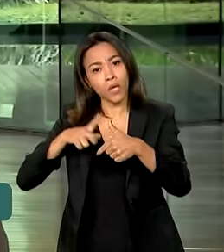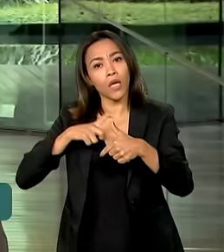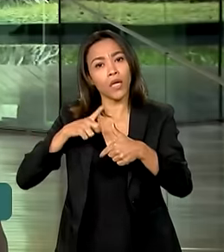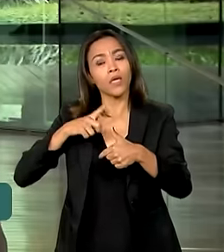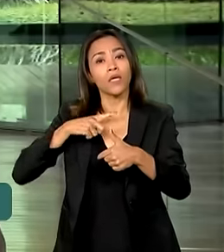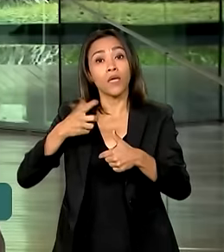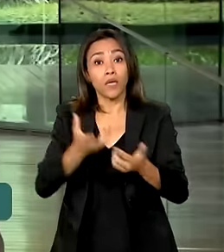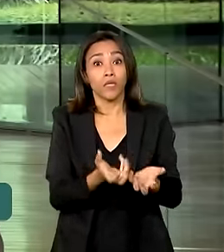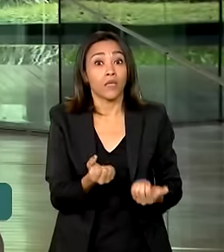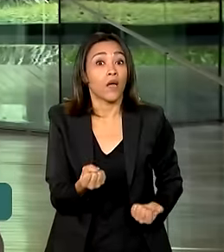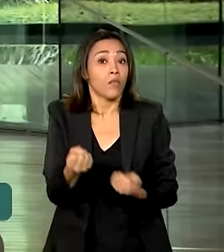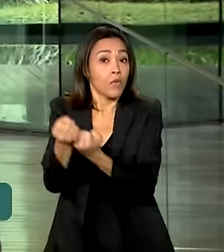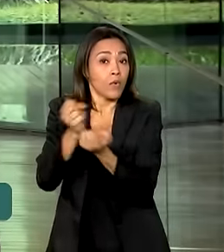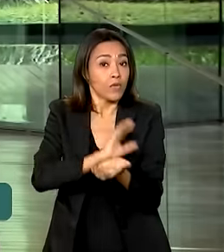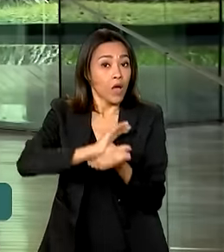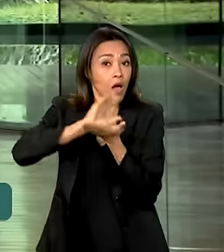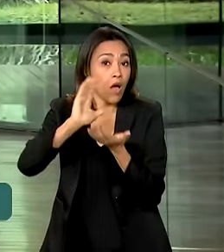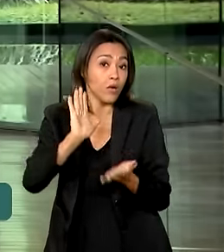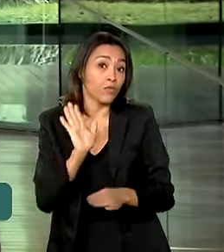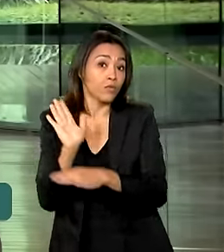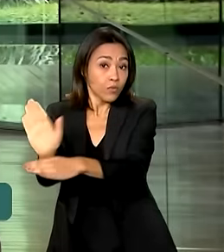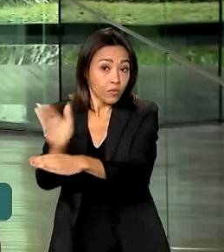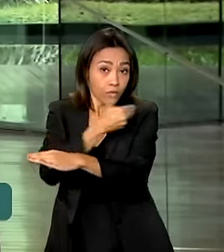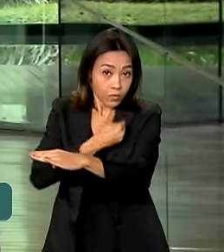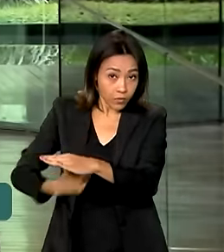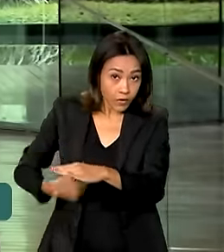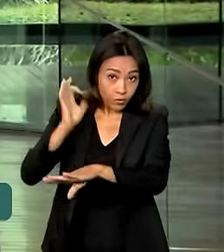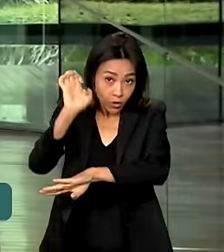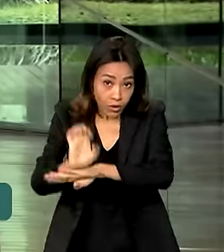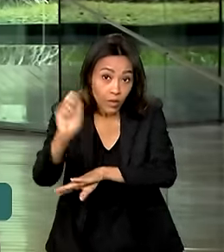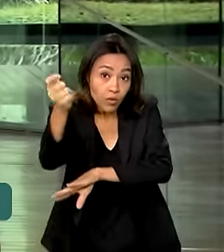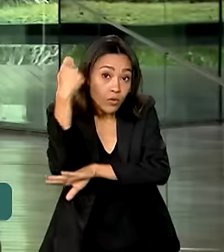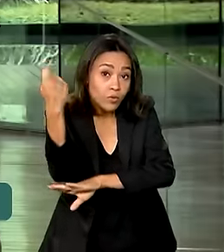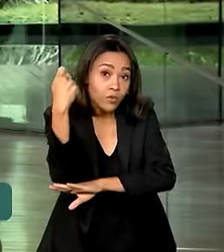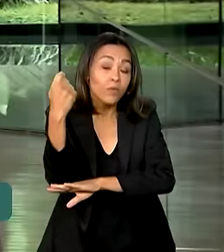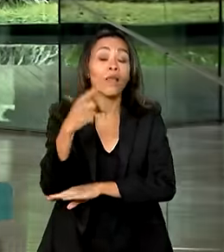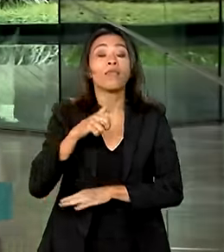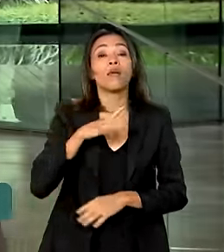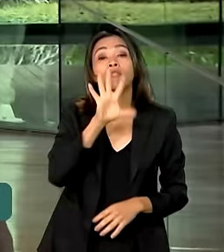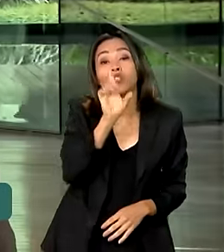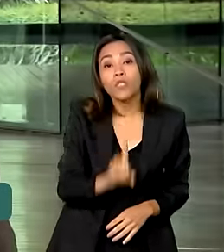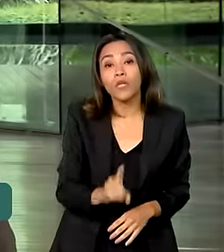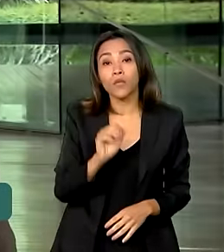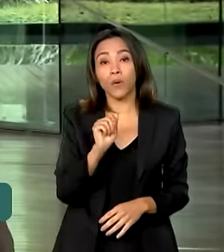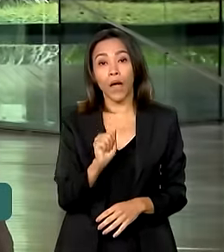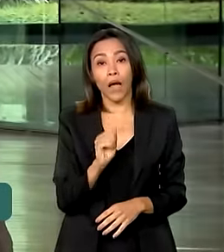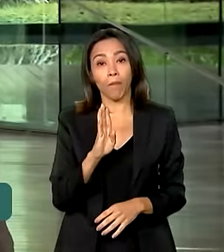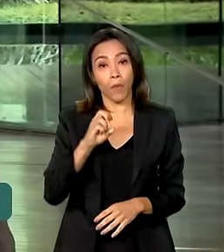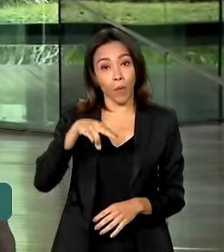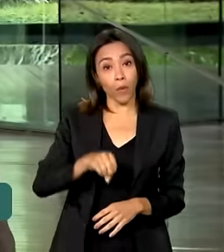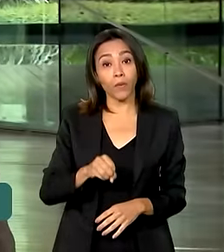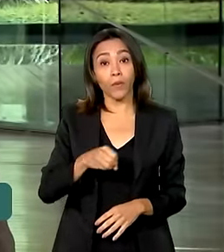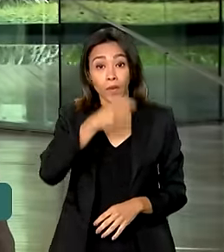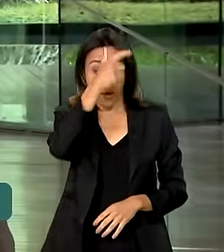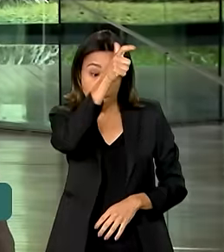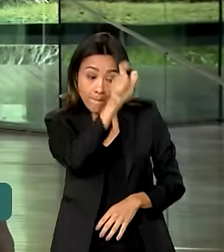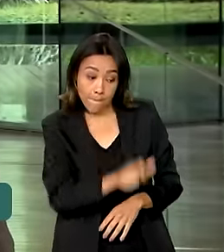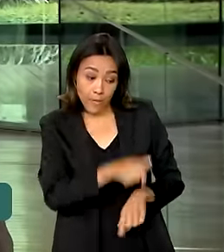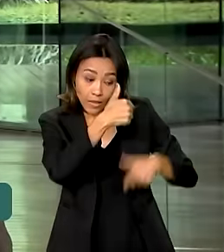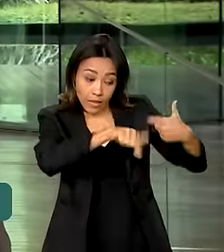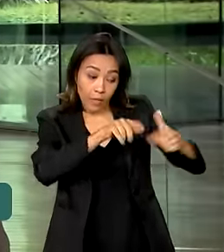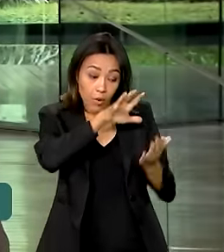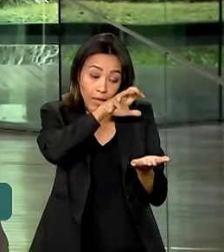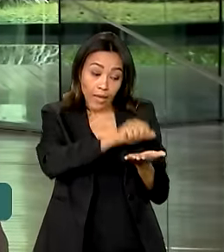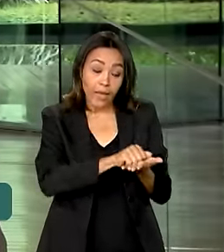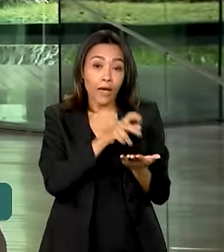esse adiantamento no estado gaúcho. Tem direito ao abono salarial o trabalhador cadastrado no